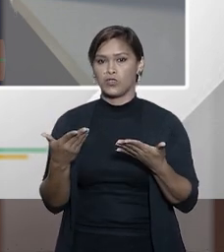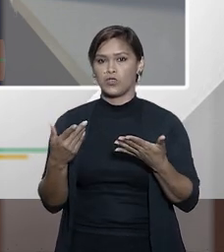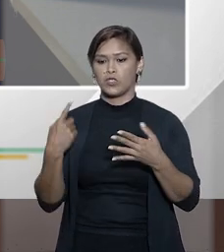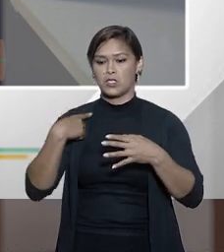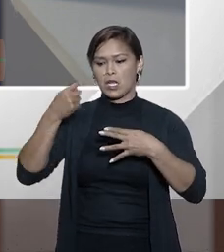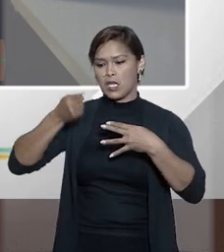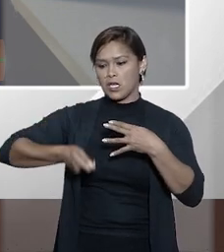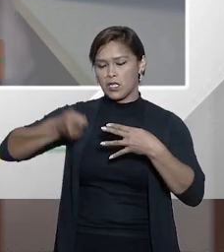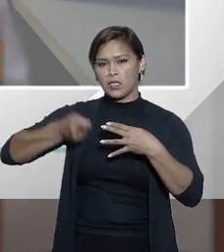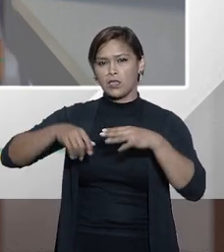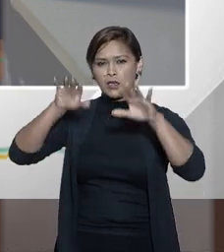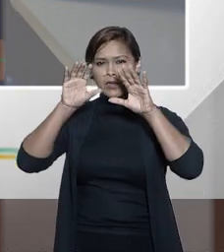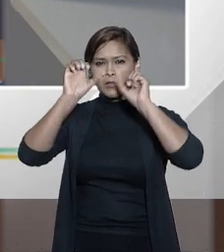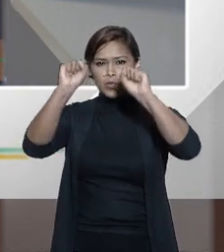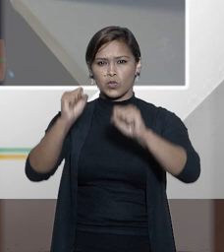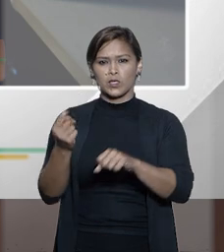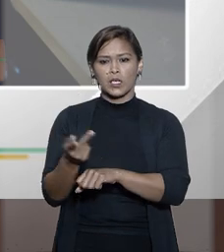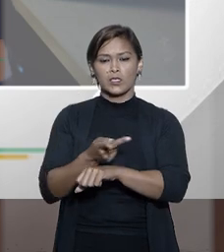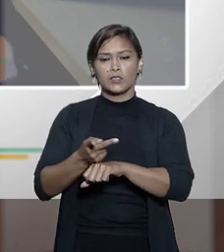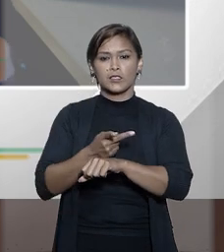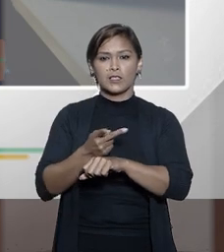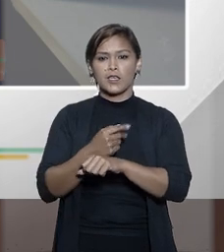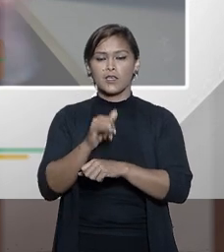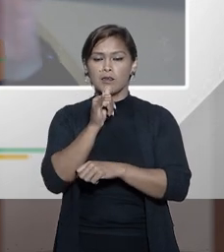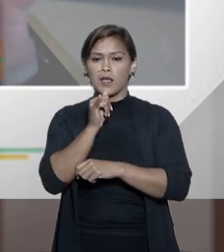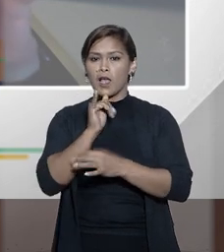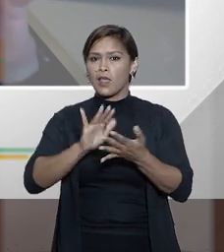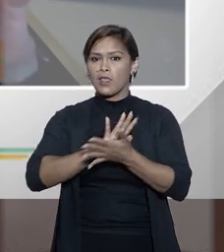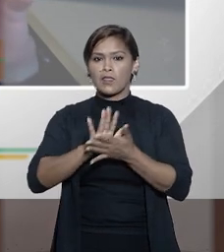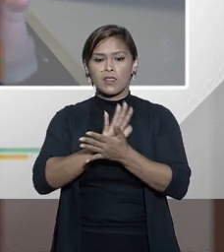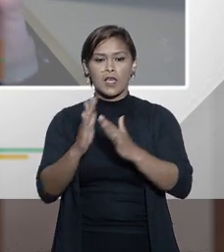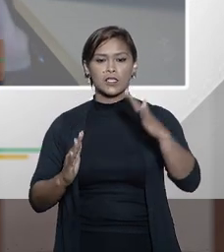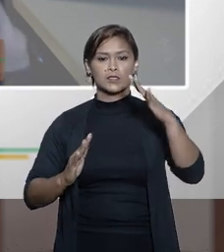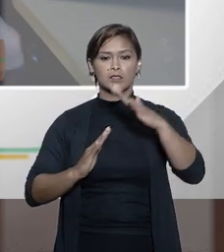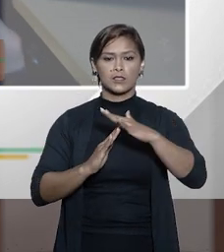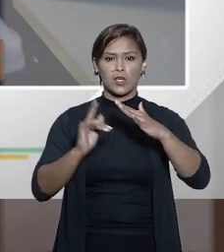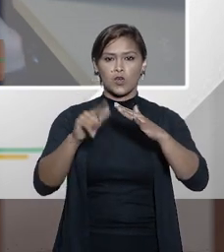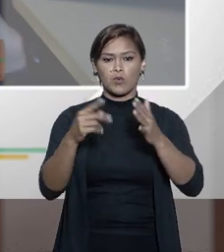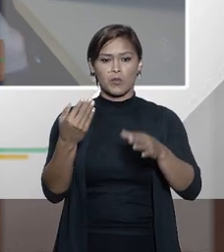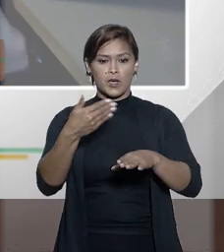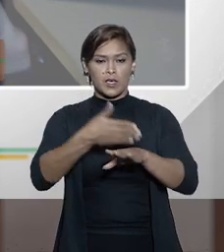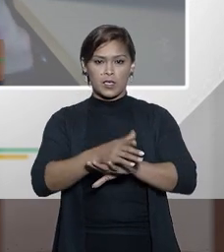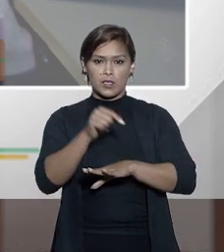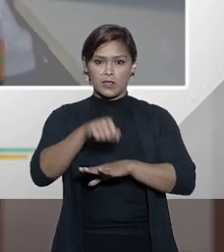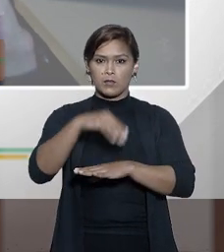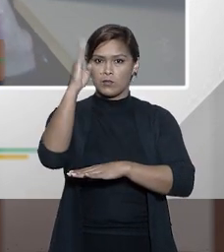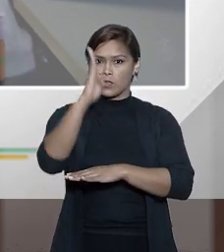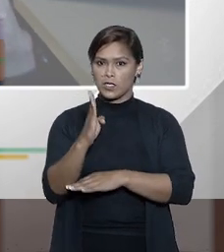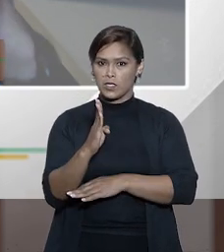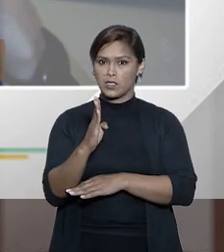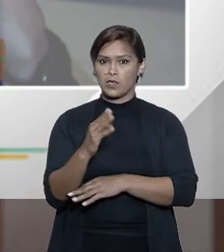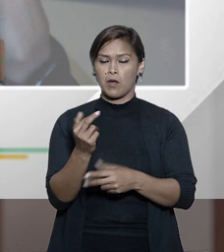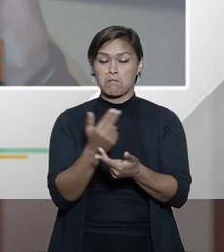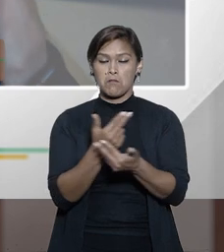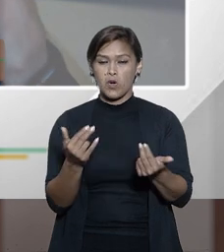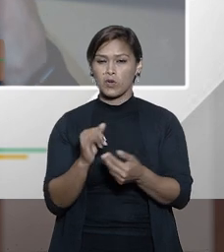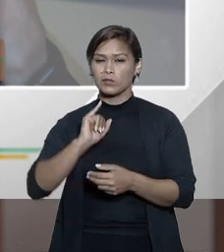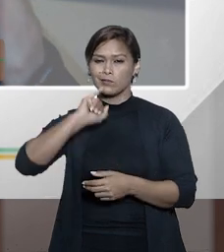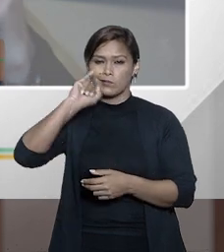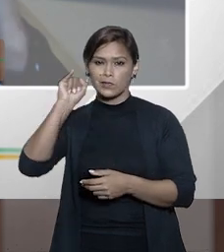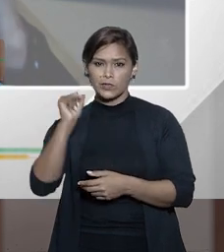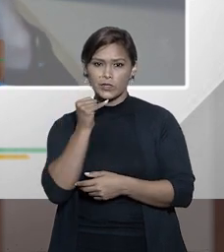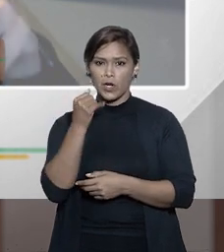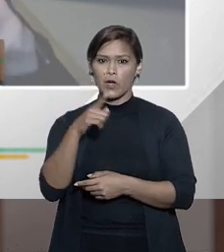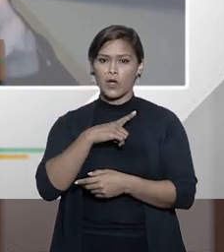tribunais de cassação por exemplo nada disso interrompe a prescrição para nós aqui então dá muita chance